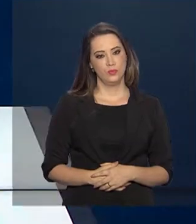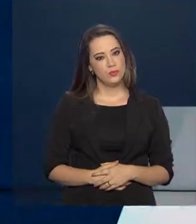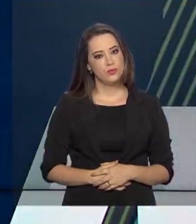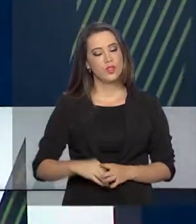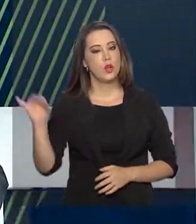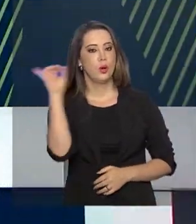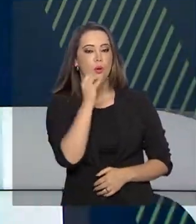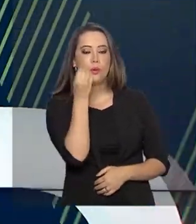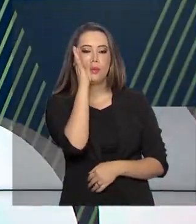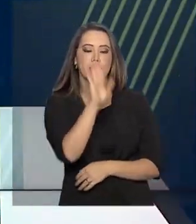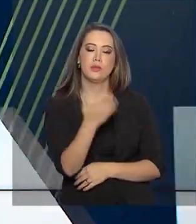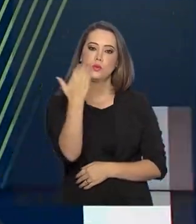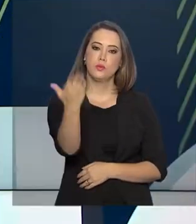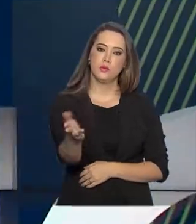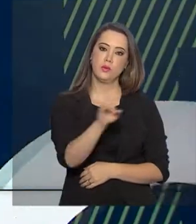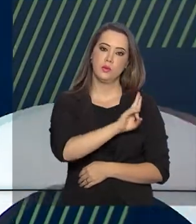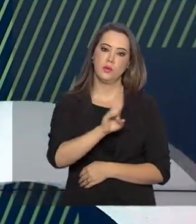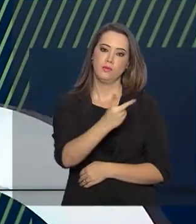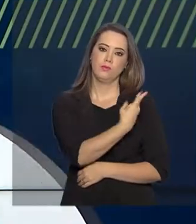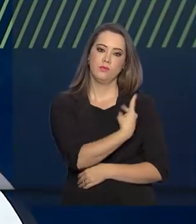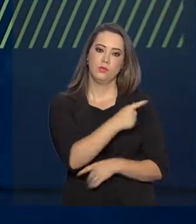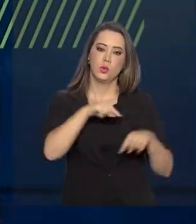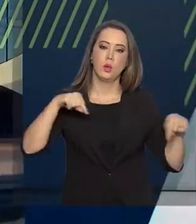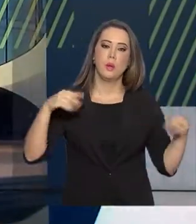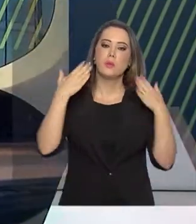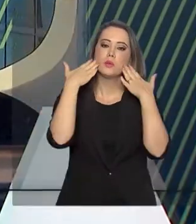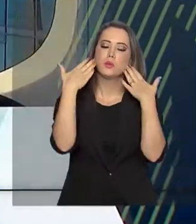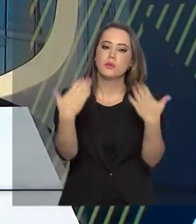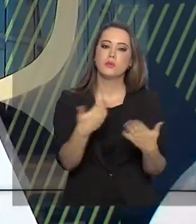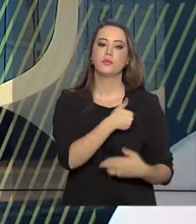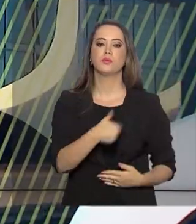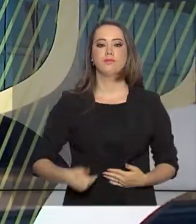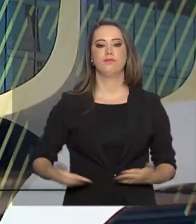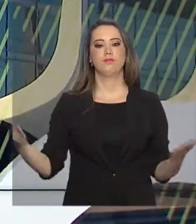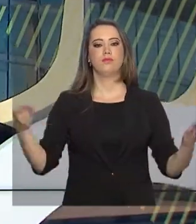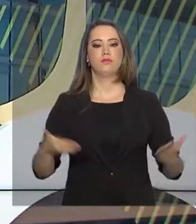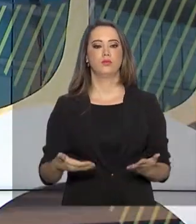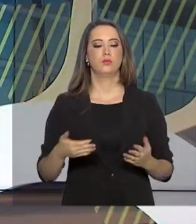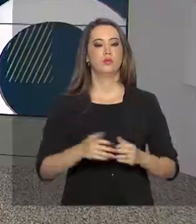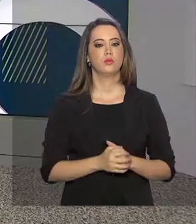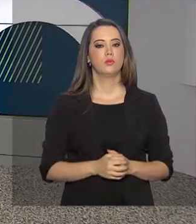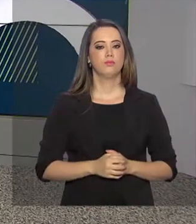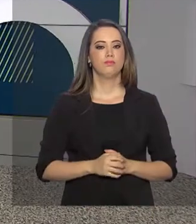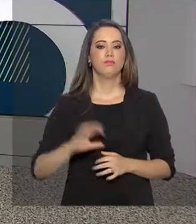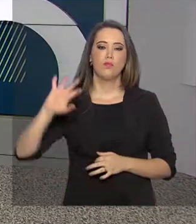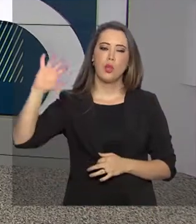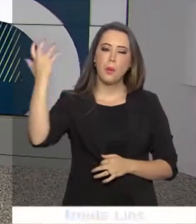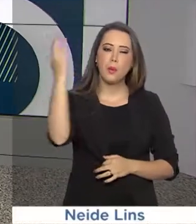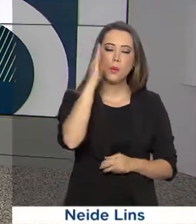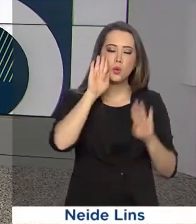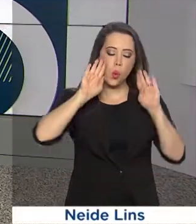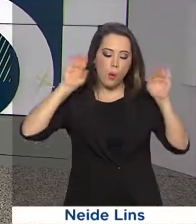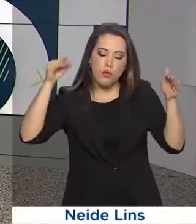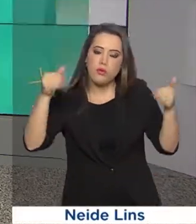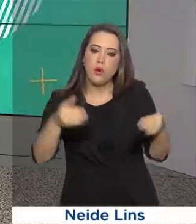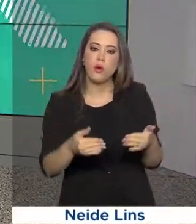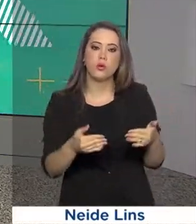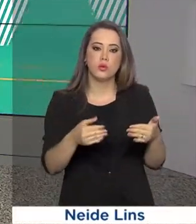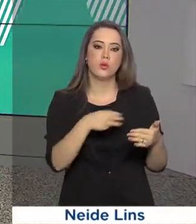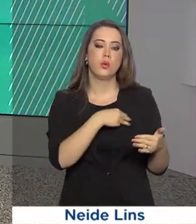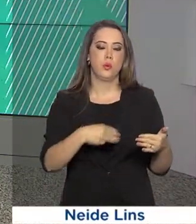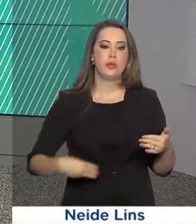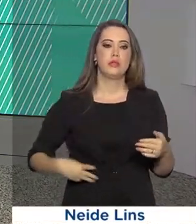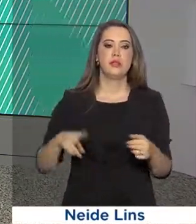Olá, boa tarde pra você. Eu sou Roberto Camargo e já estamos de volta com o governo agora. Meio ambiente em foco. O